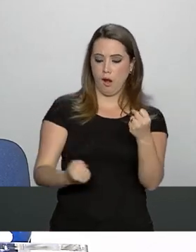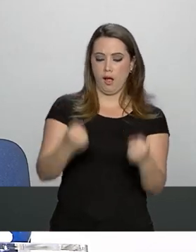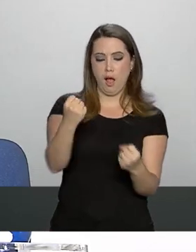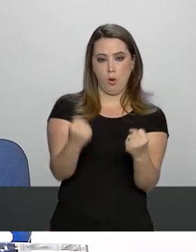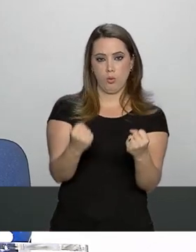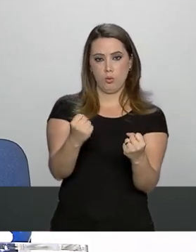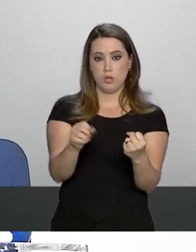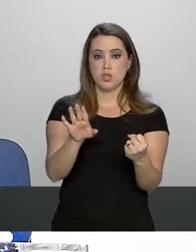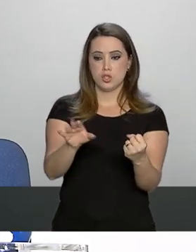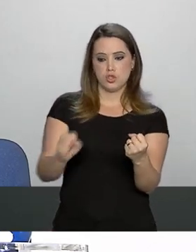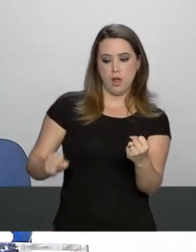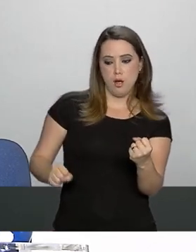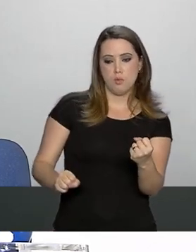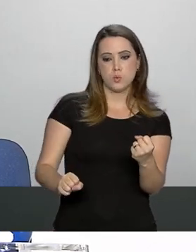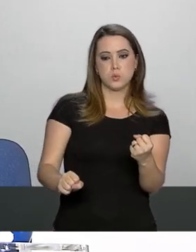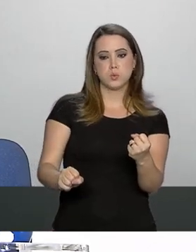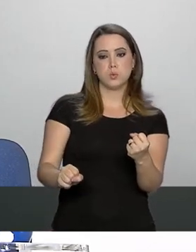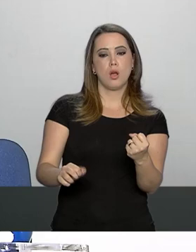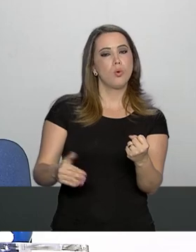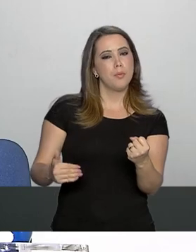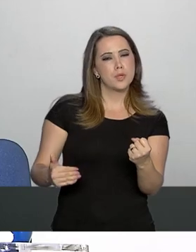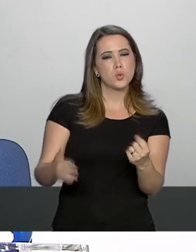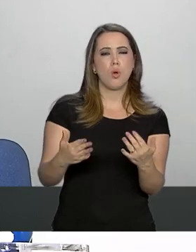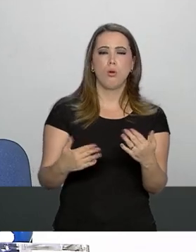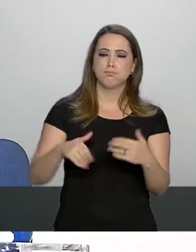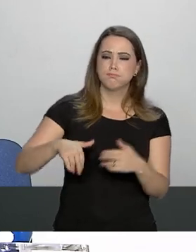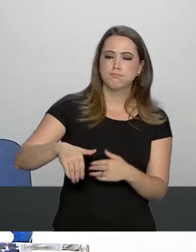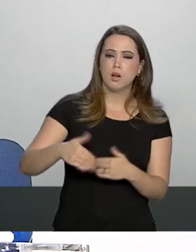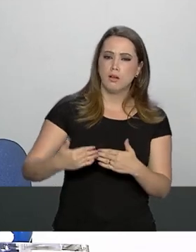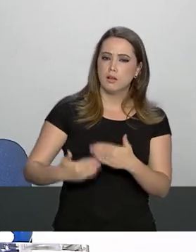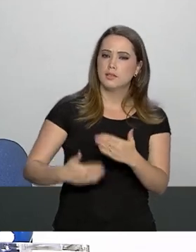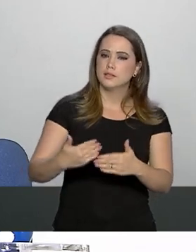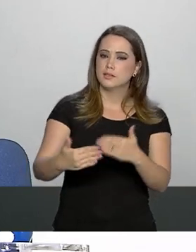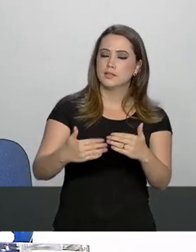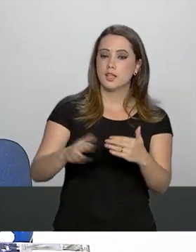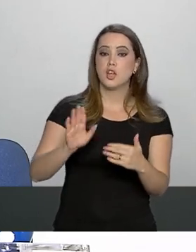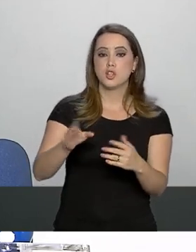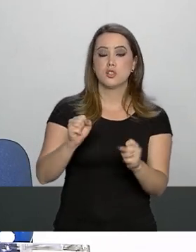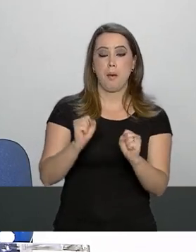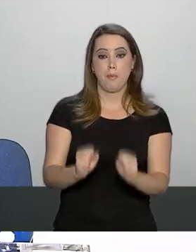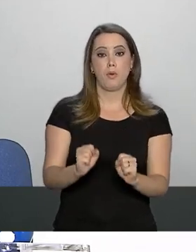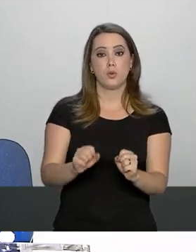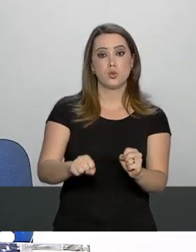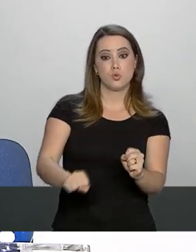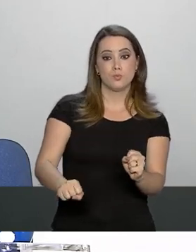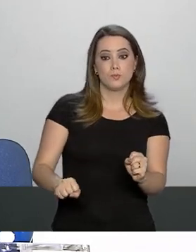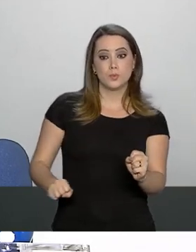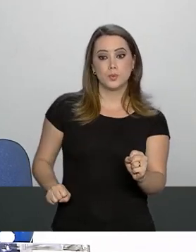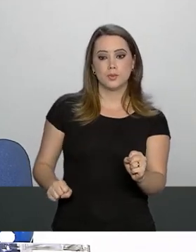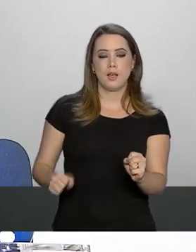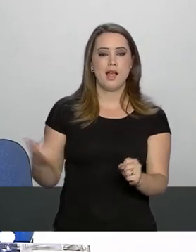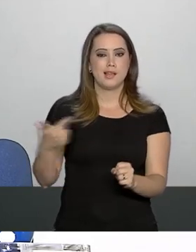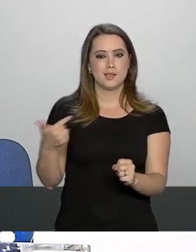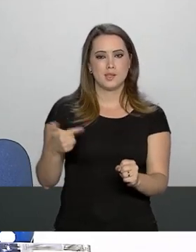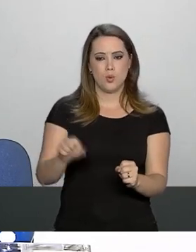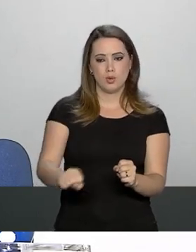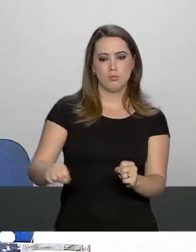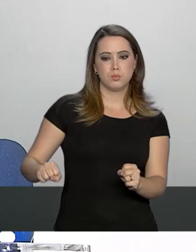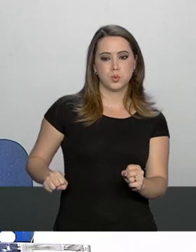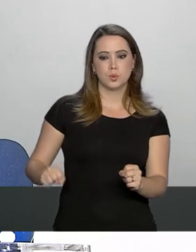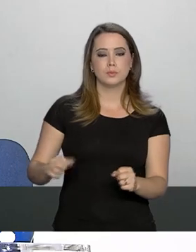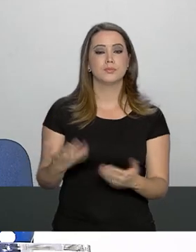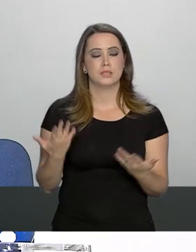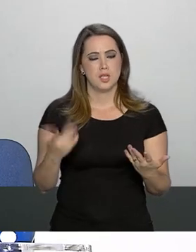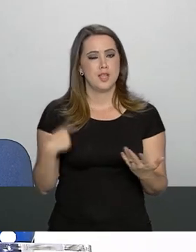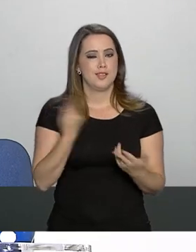carro já iniciou o deslocamento e nós já ganhamos uma velocidade a ponto de passarmos uma segunda marcha e, a partir daí, a nossa